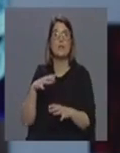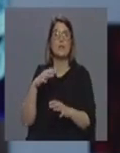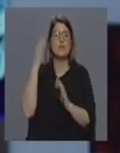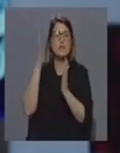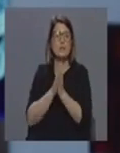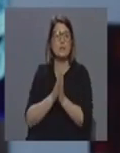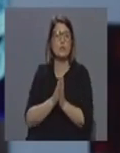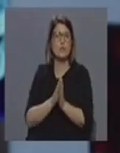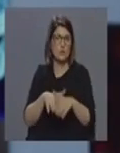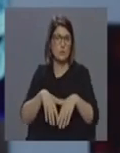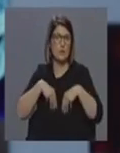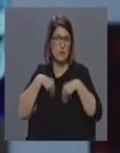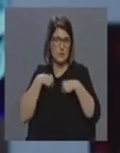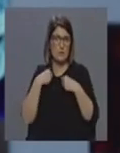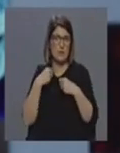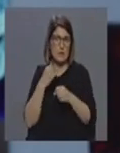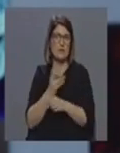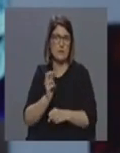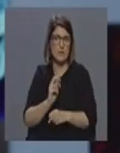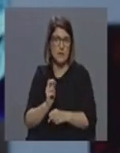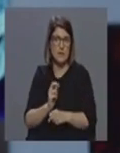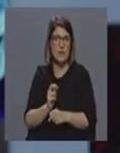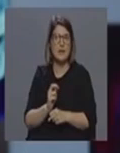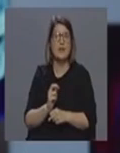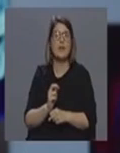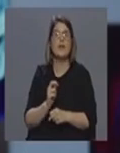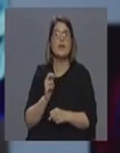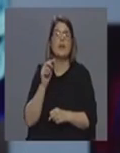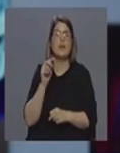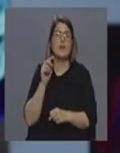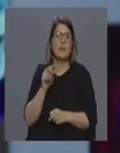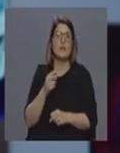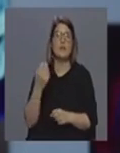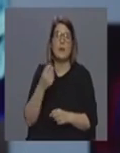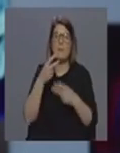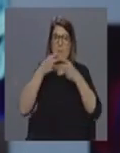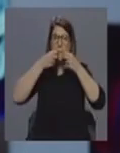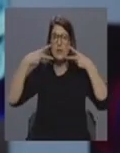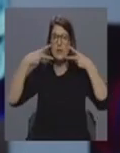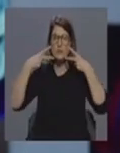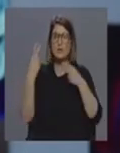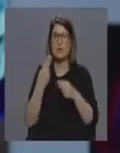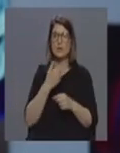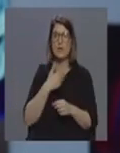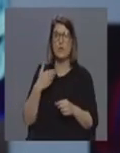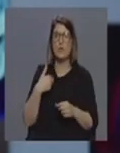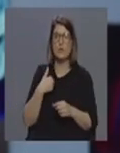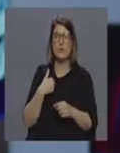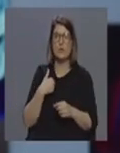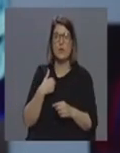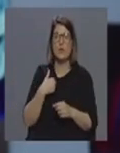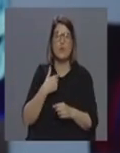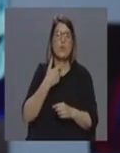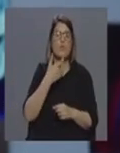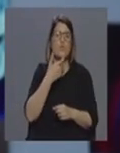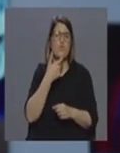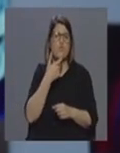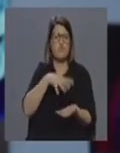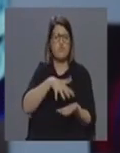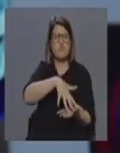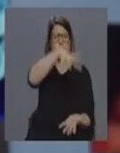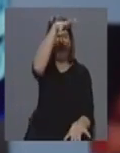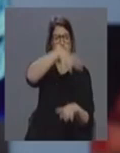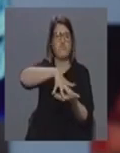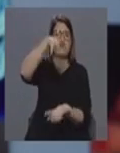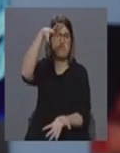Terceira por exemplo de máscaras que entretanto foram cedidas pelas unidades de saudilha que entretanto tinham um estoque até mais volumoso digamos